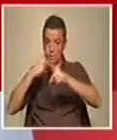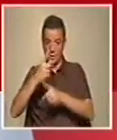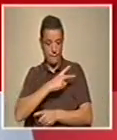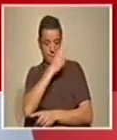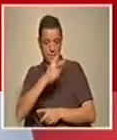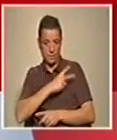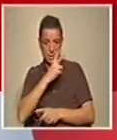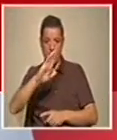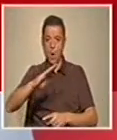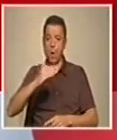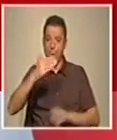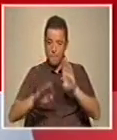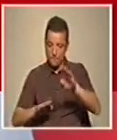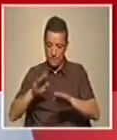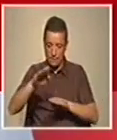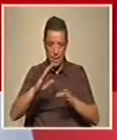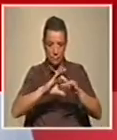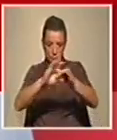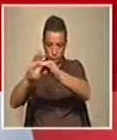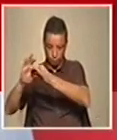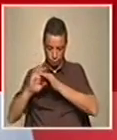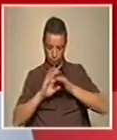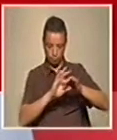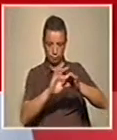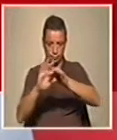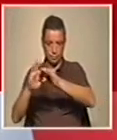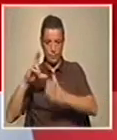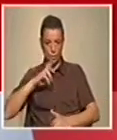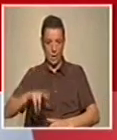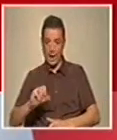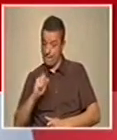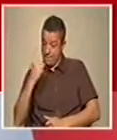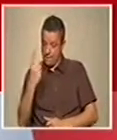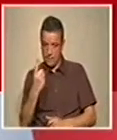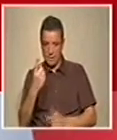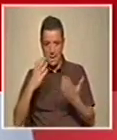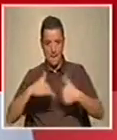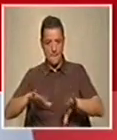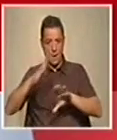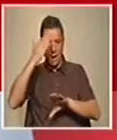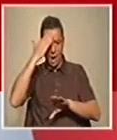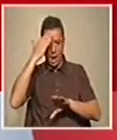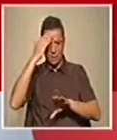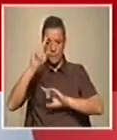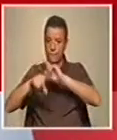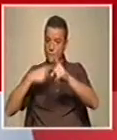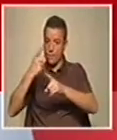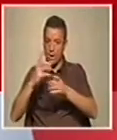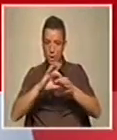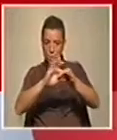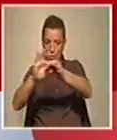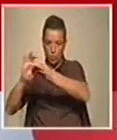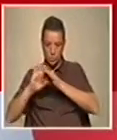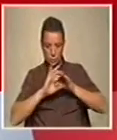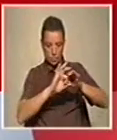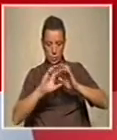isso, é o primeiro consórcio que se realiza com este enquadramento em Portugal e eu creio que ele vai ser precursor de outras colaborações noutras